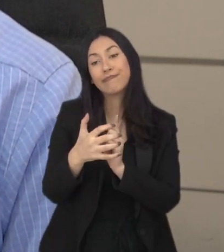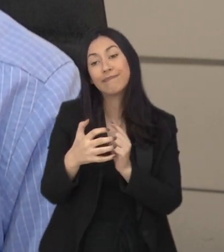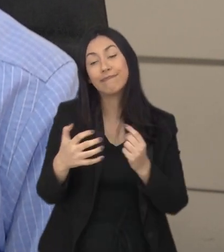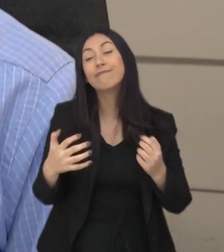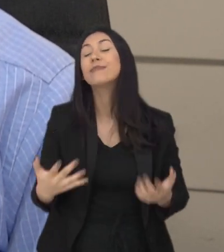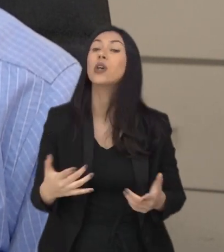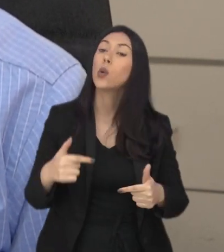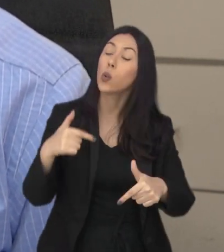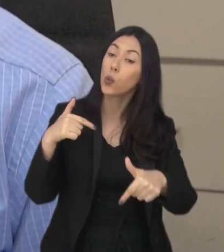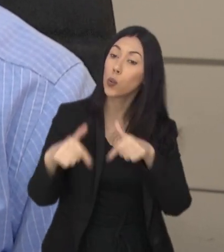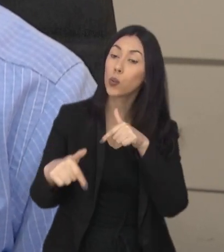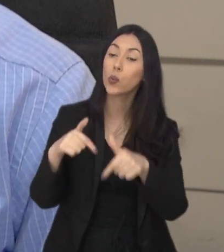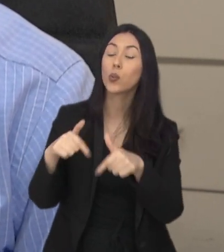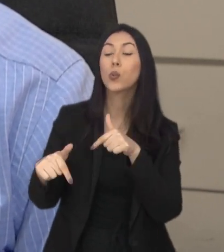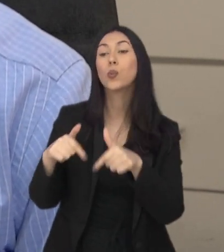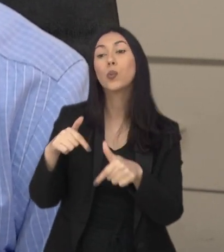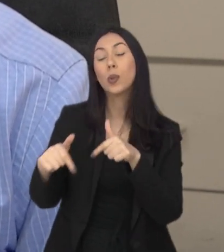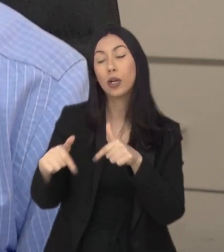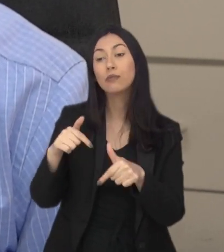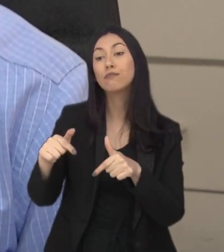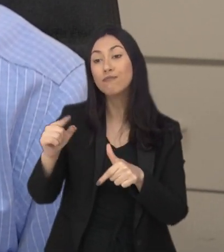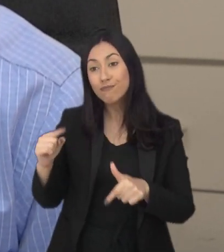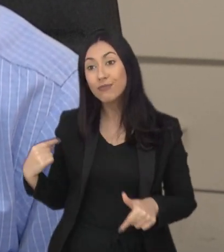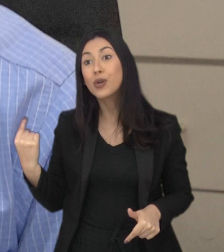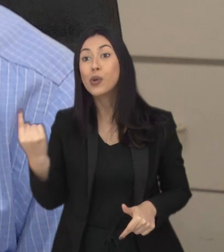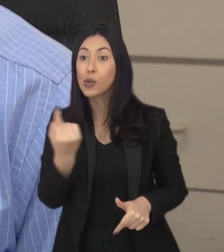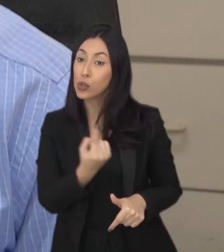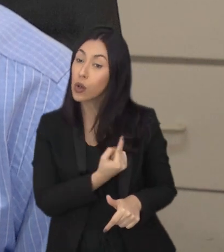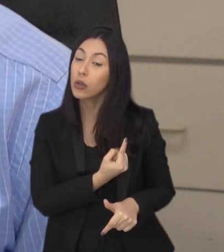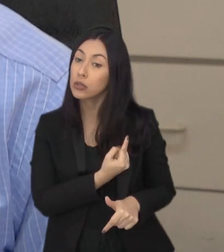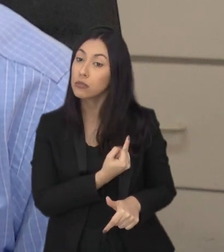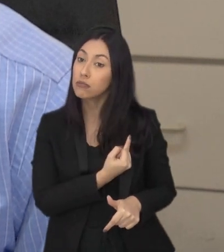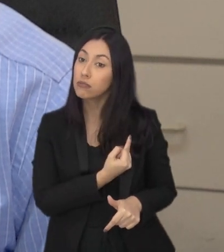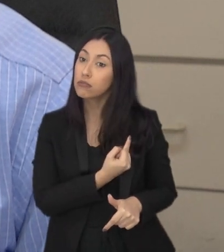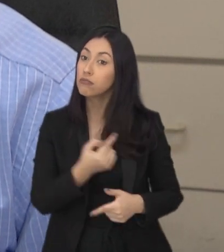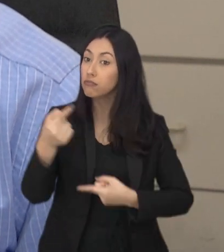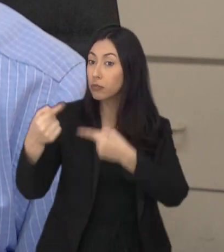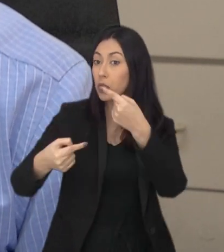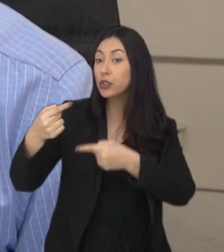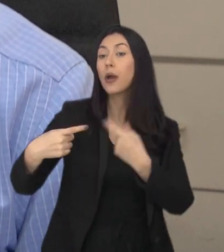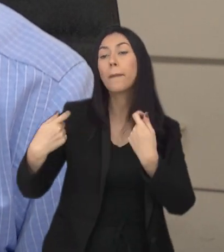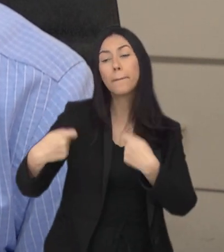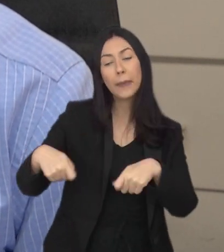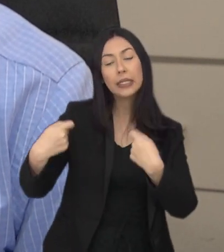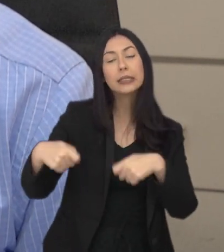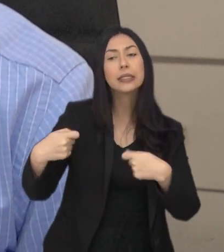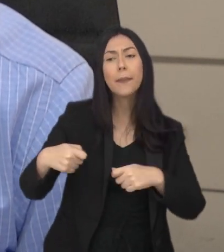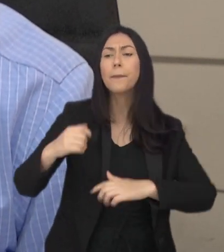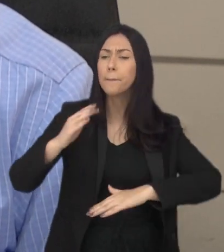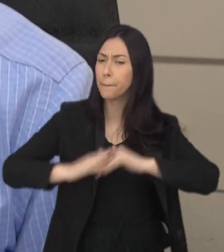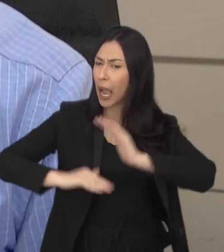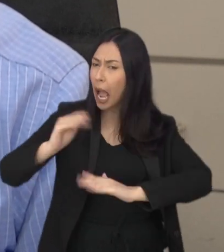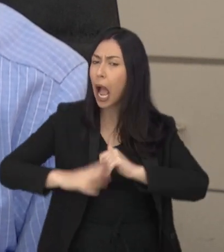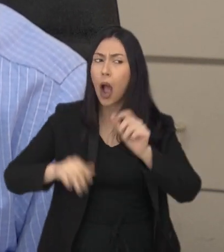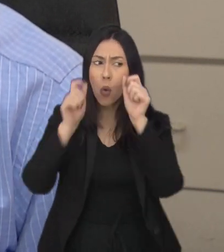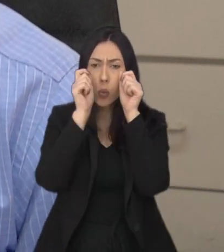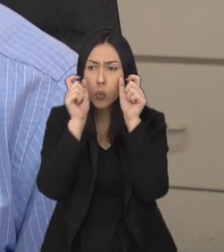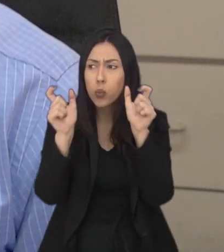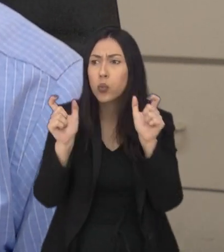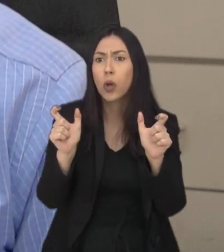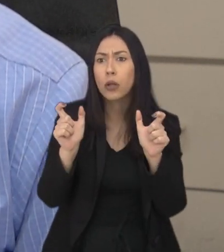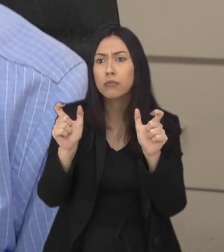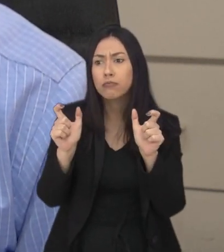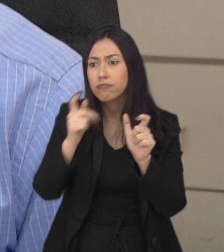enfim, eu acho que esse é o trabalho que nós, como pessoas públicas, temos que fazer e estar sempre atento,